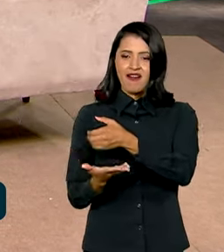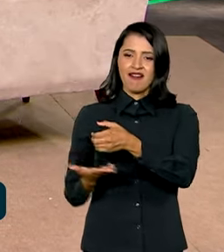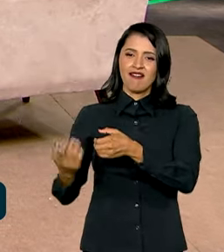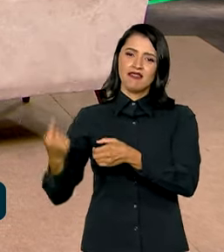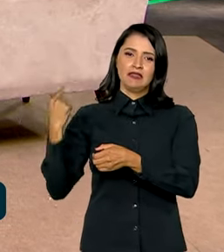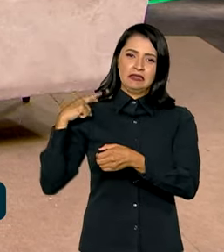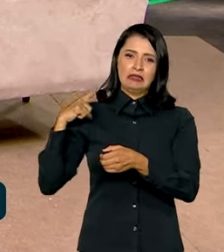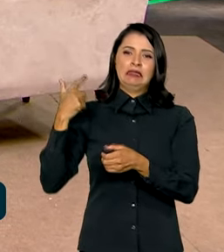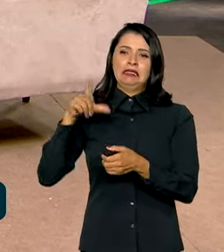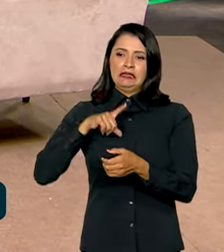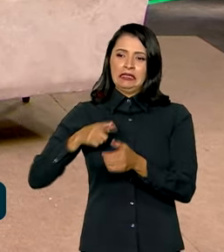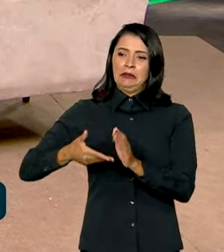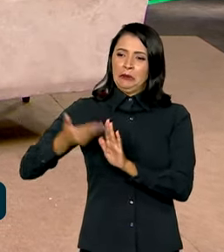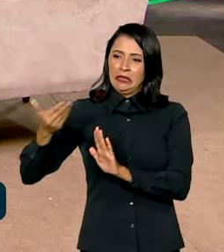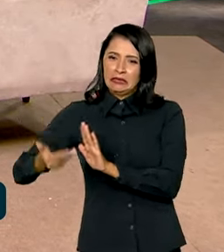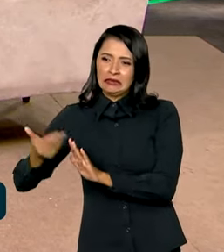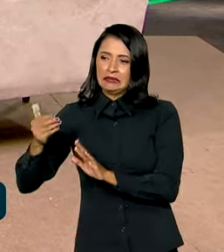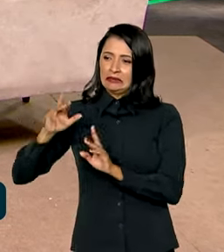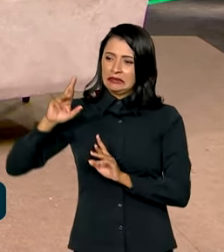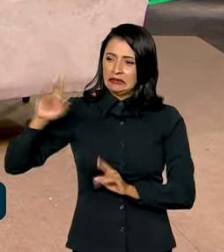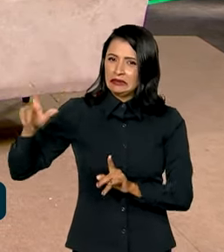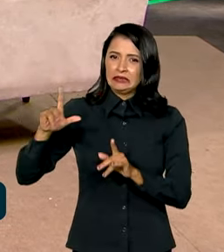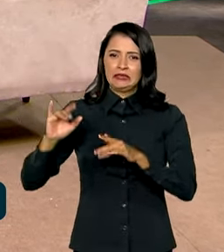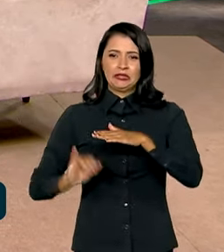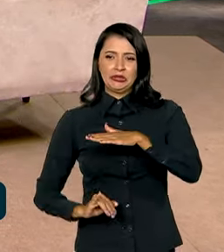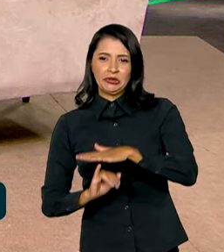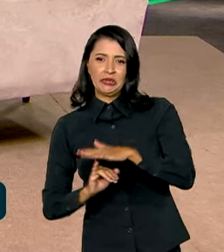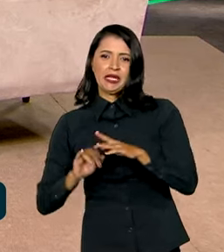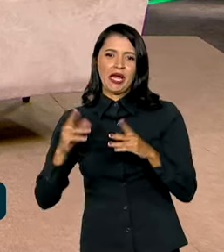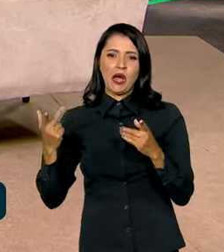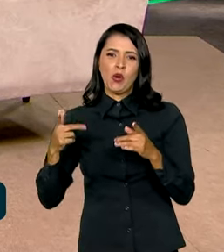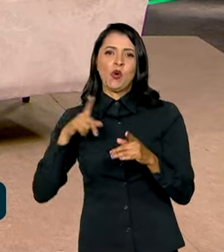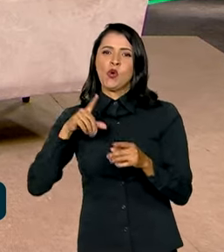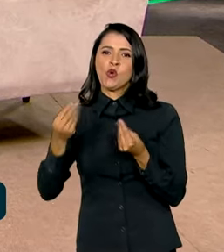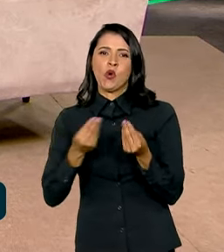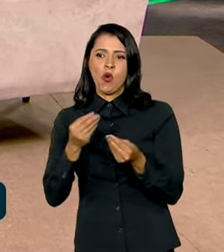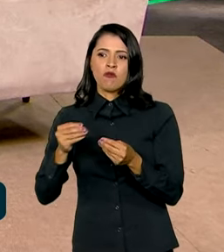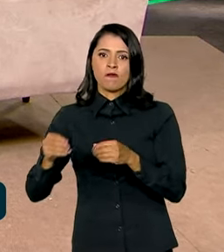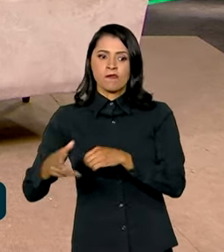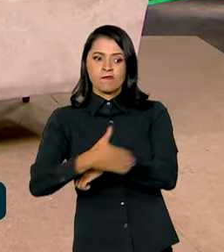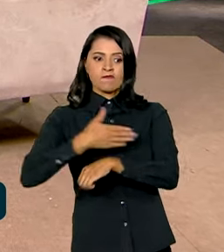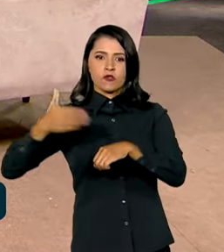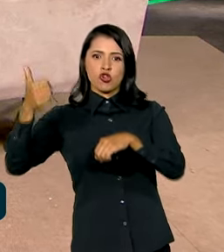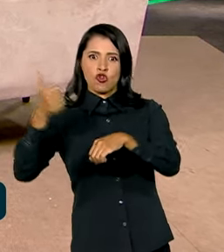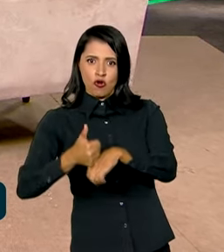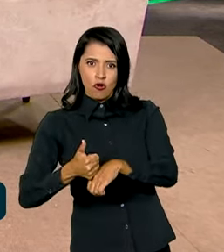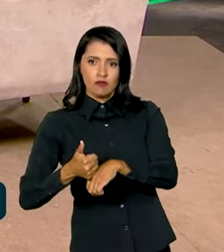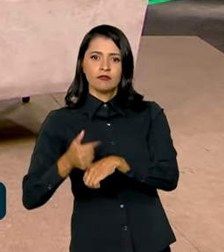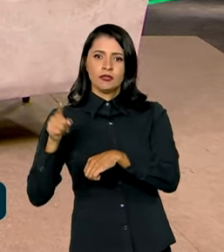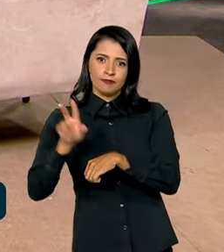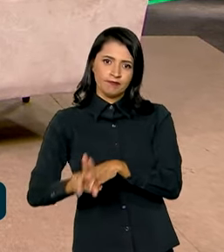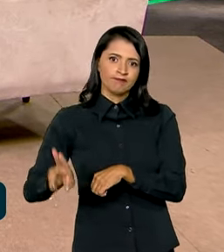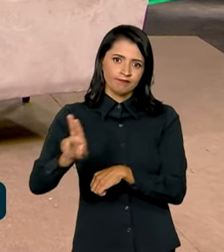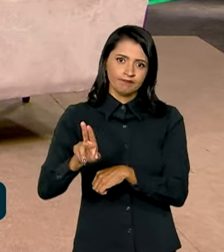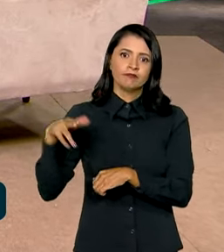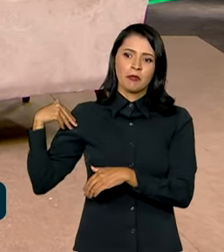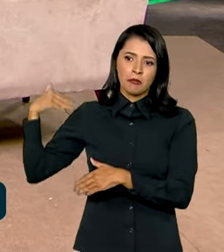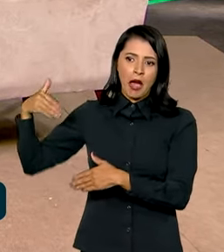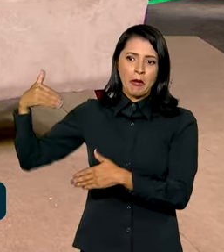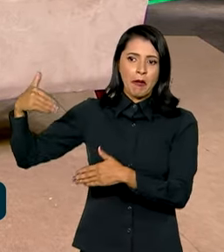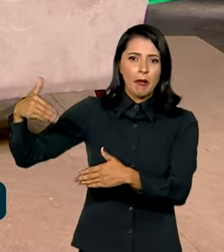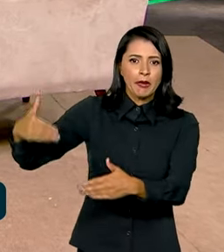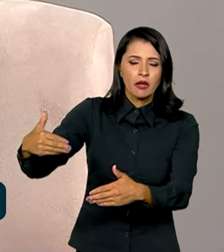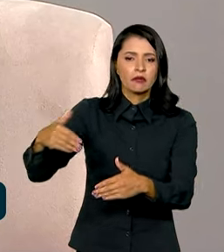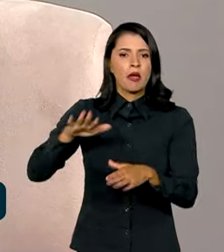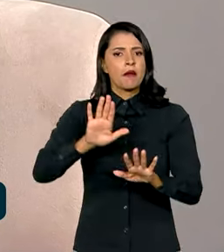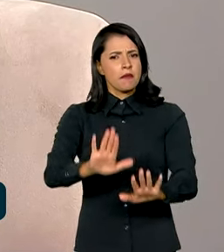rupturas institucionais através de golpes. Nesse momento, eu entendo